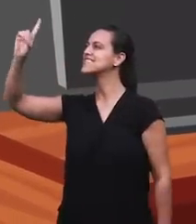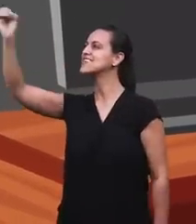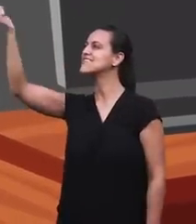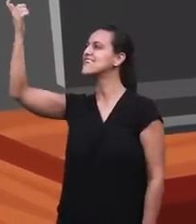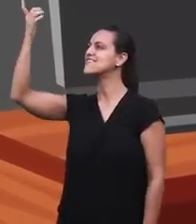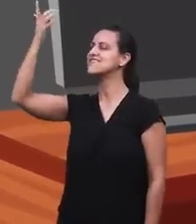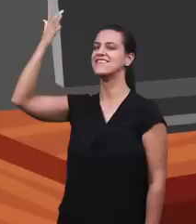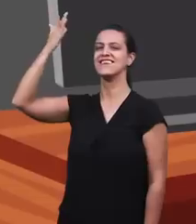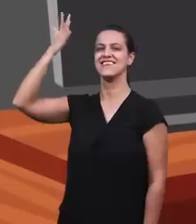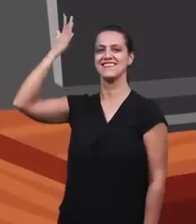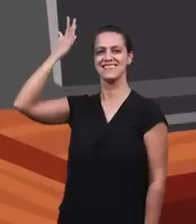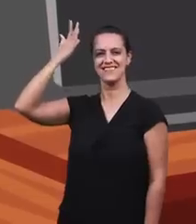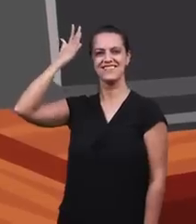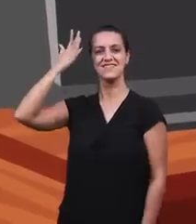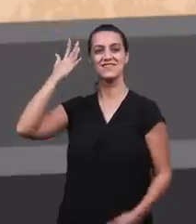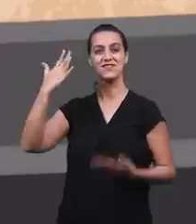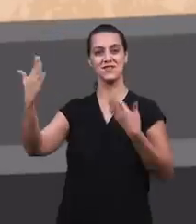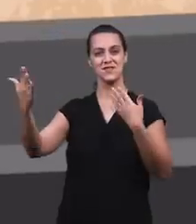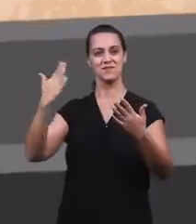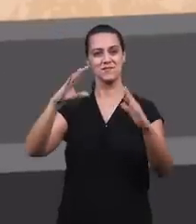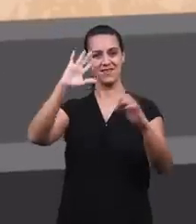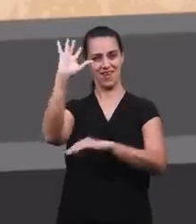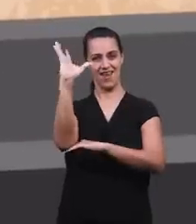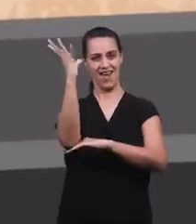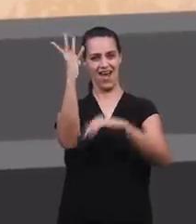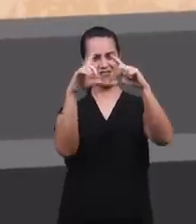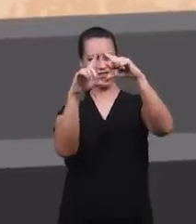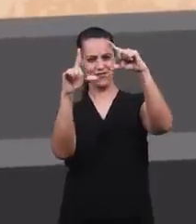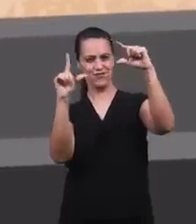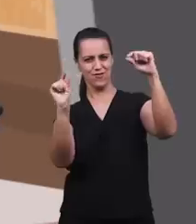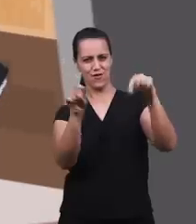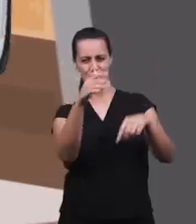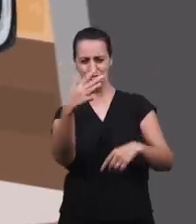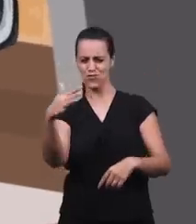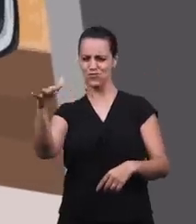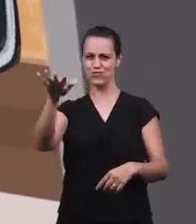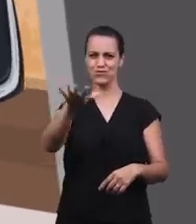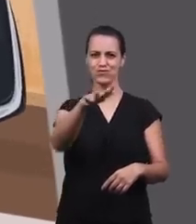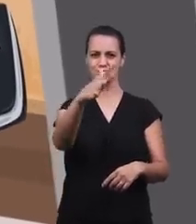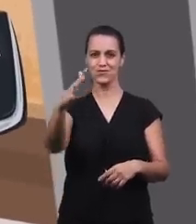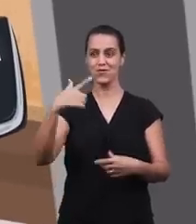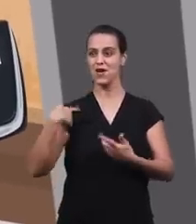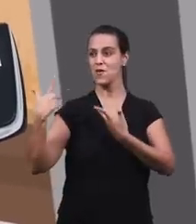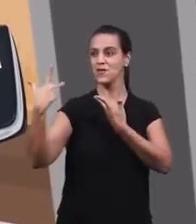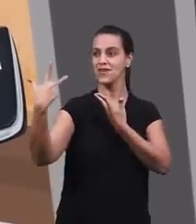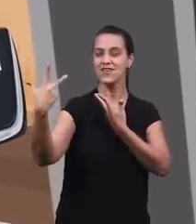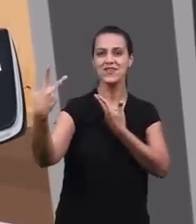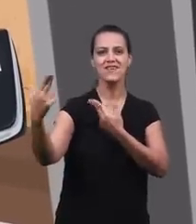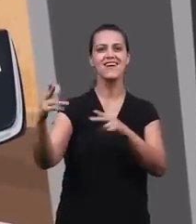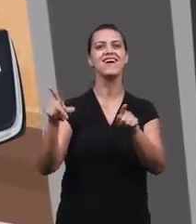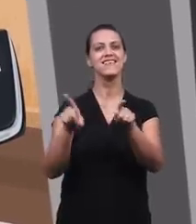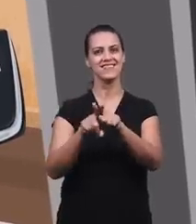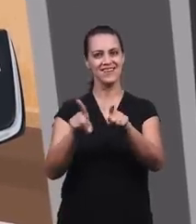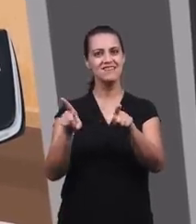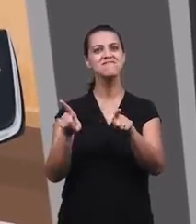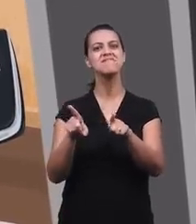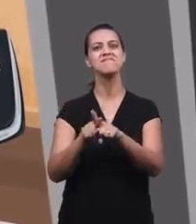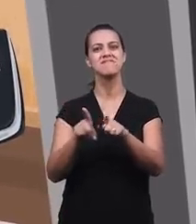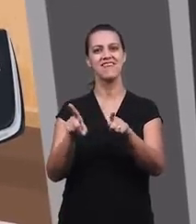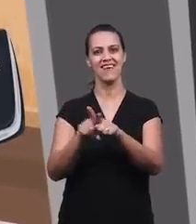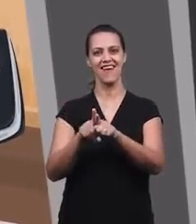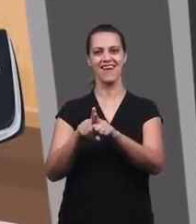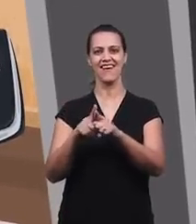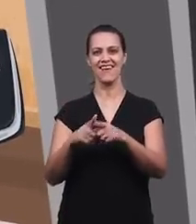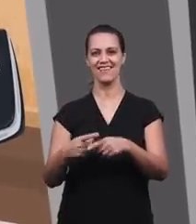Deus revelar Como uma folha ao vento, voa pra lá pra